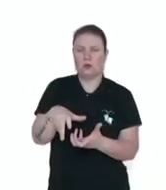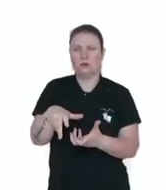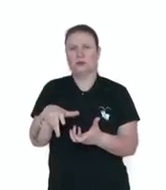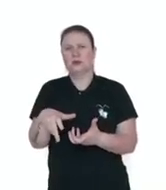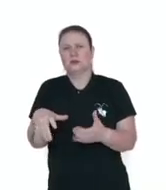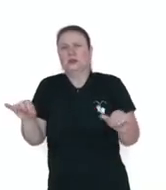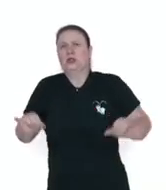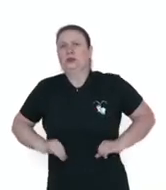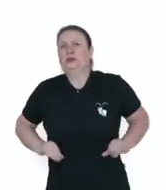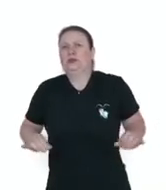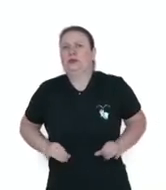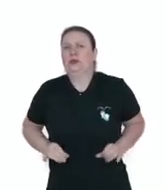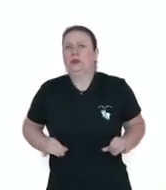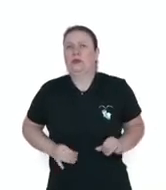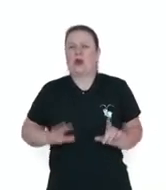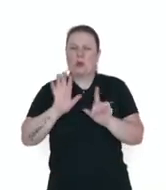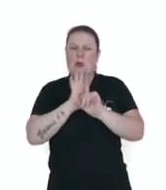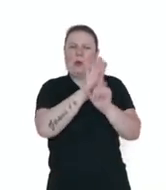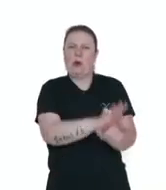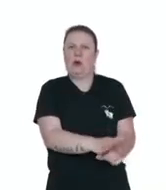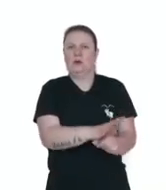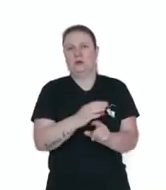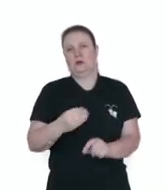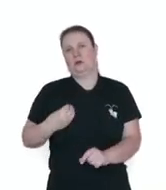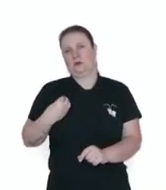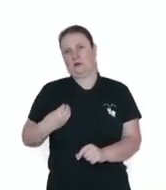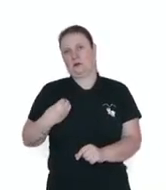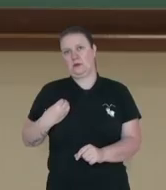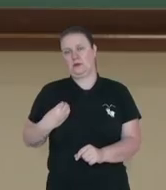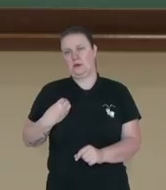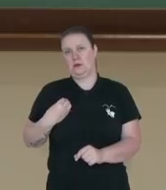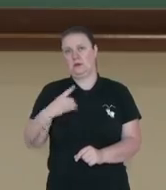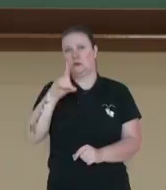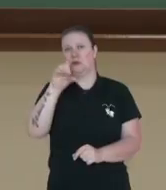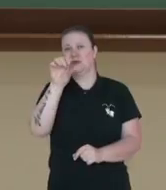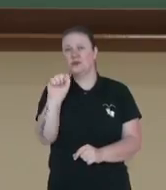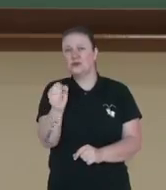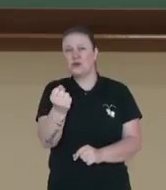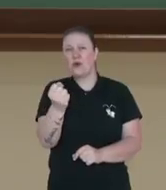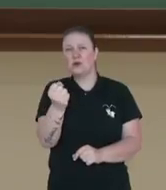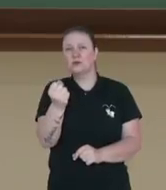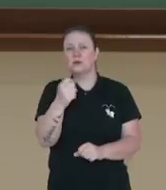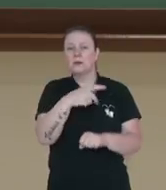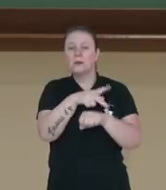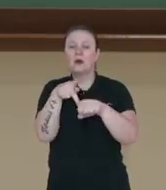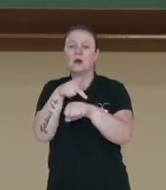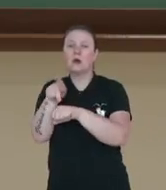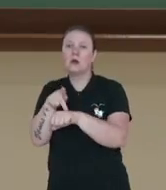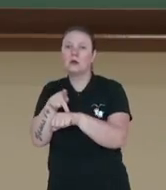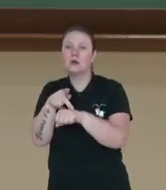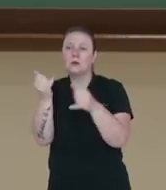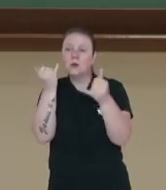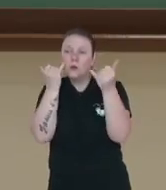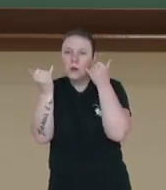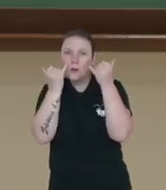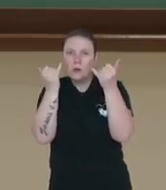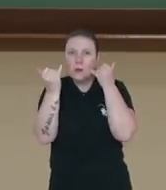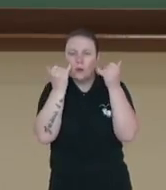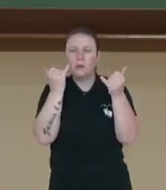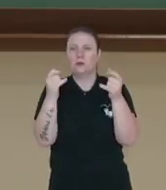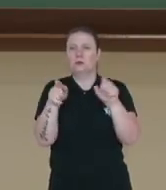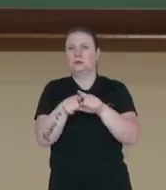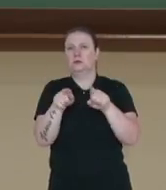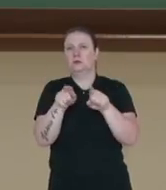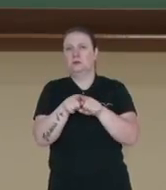momento da vida. Foram ouvidas 100 mil crianças em 18 países. Os dados estatísticos são apresentados para trazer também